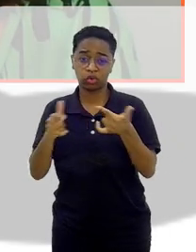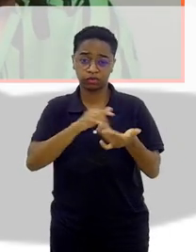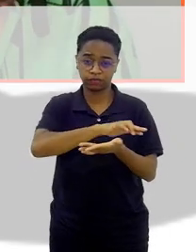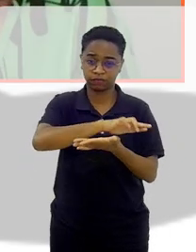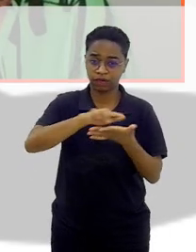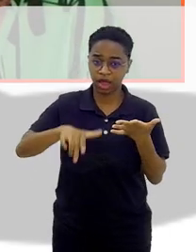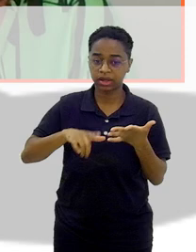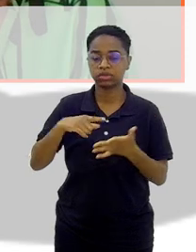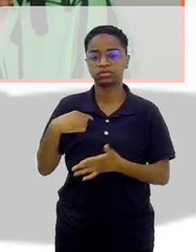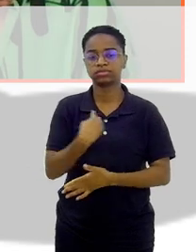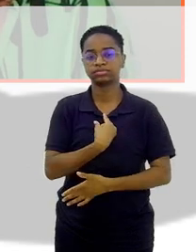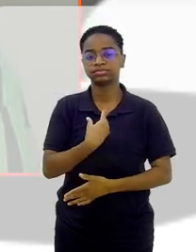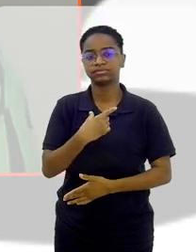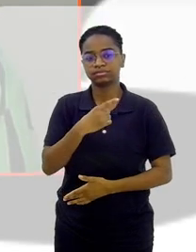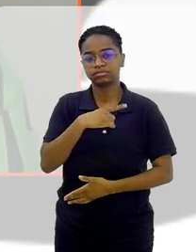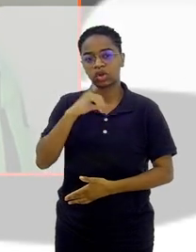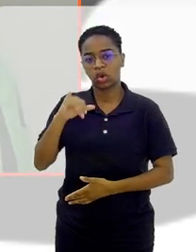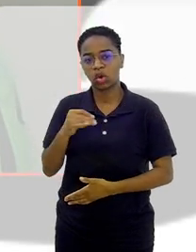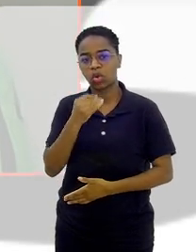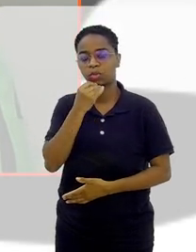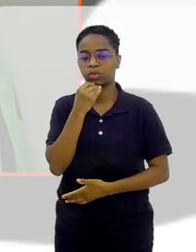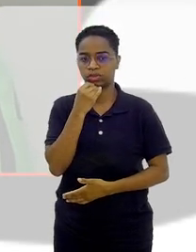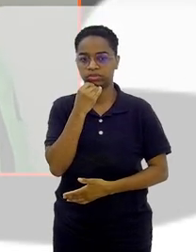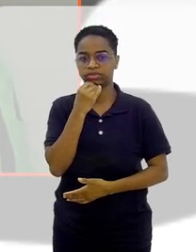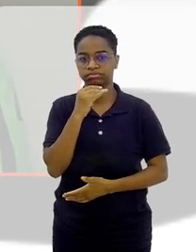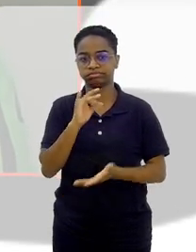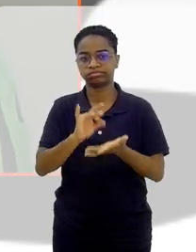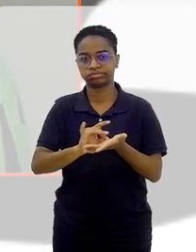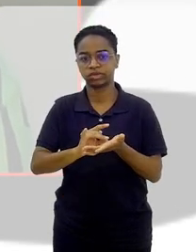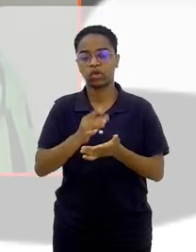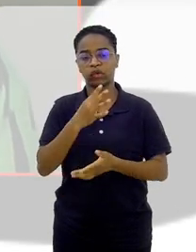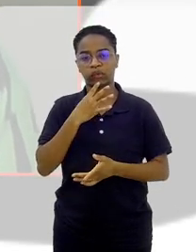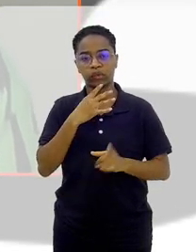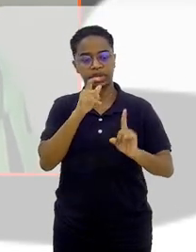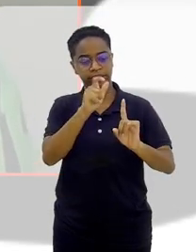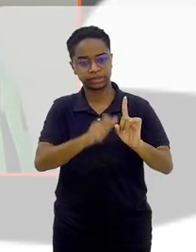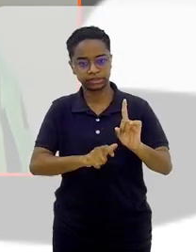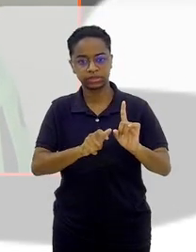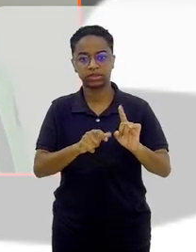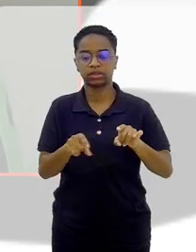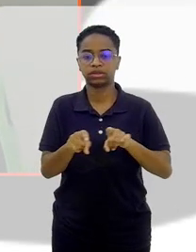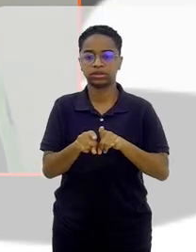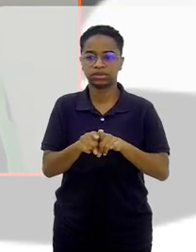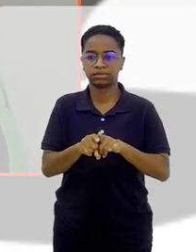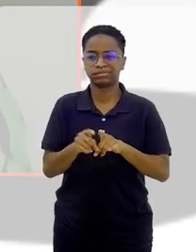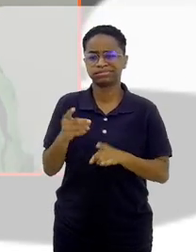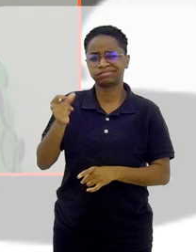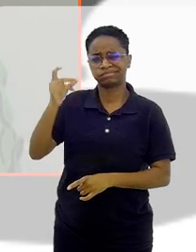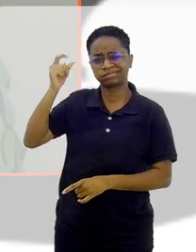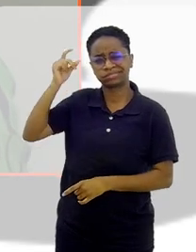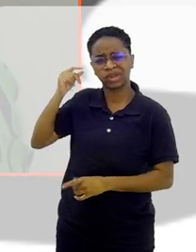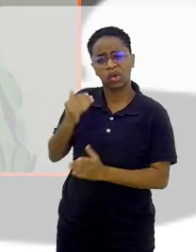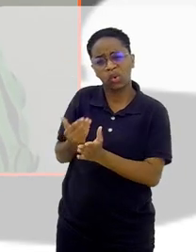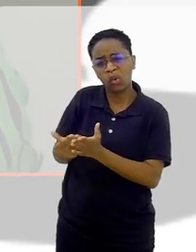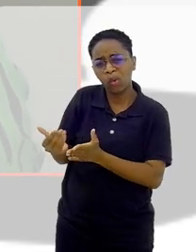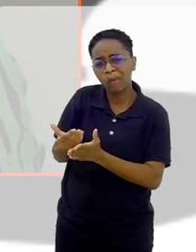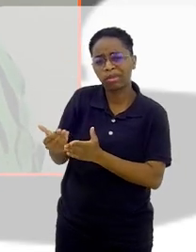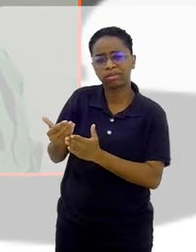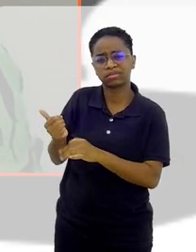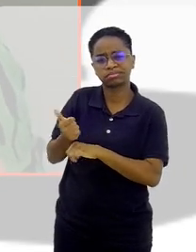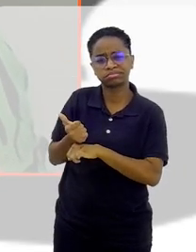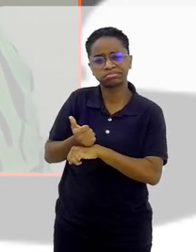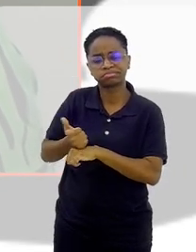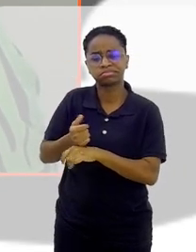outros que a gente teve a oportunidade de conhecer, né? Lá, ainda começando